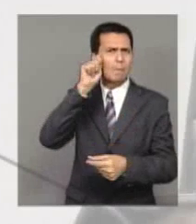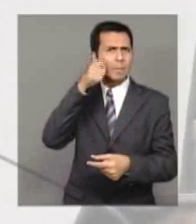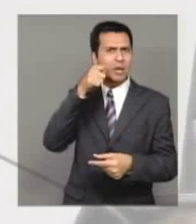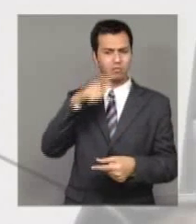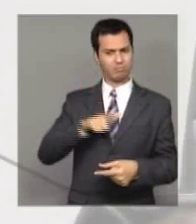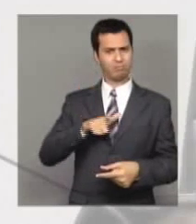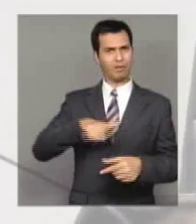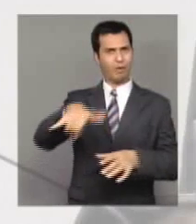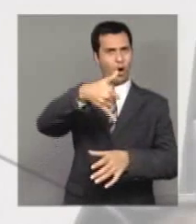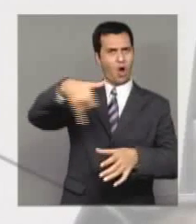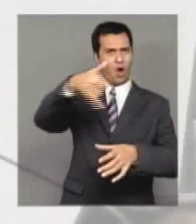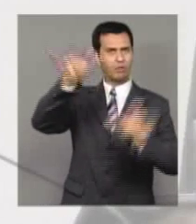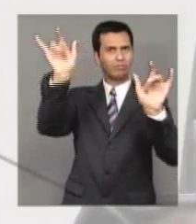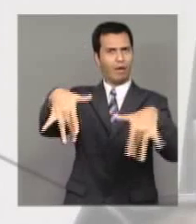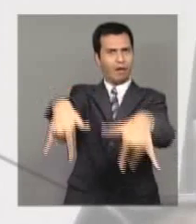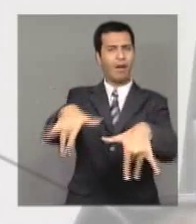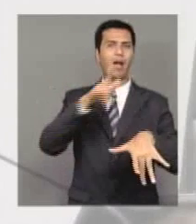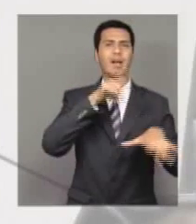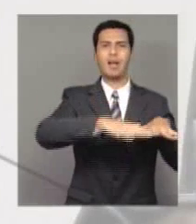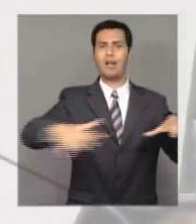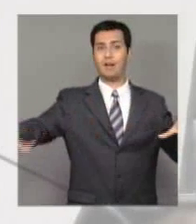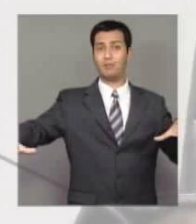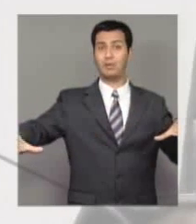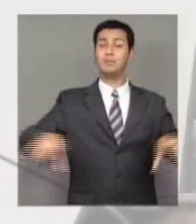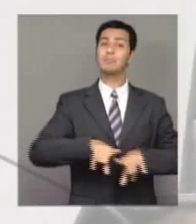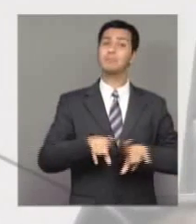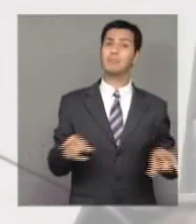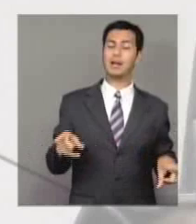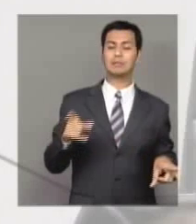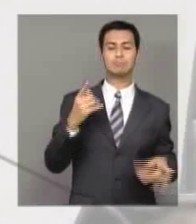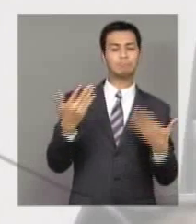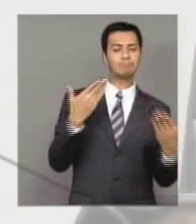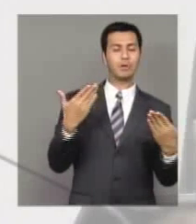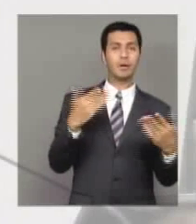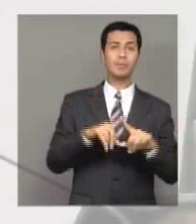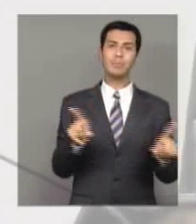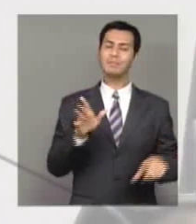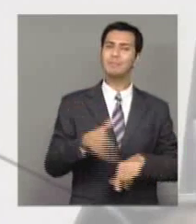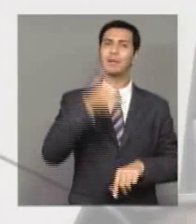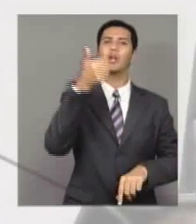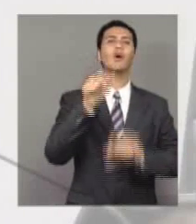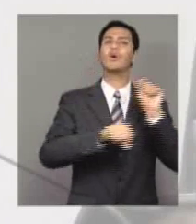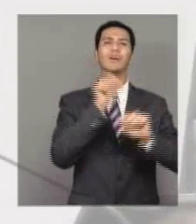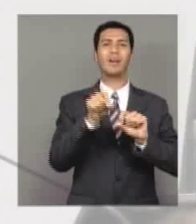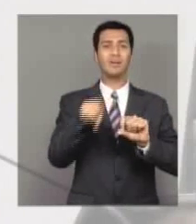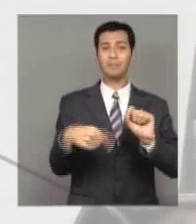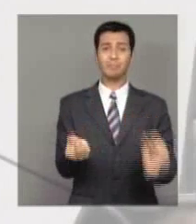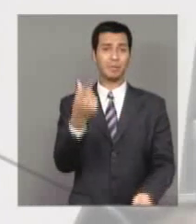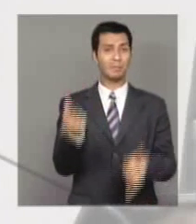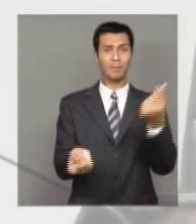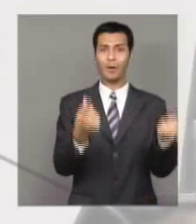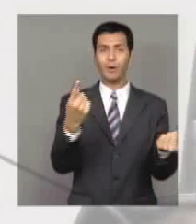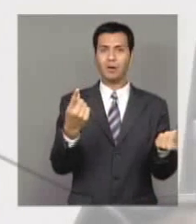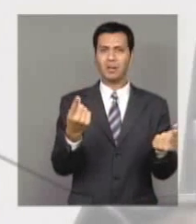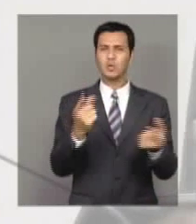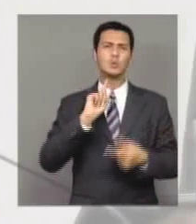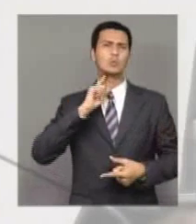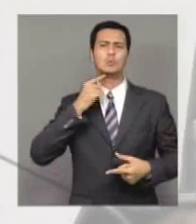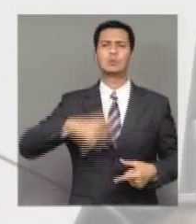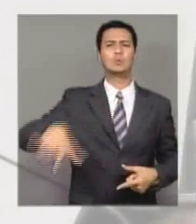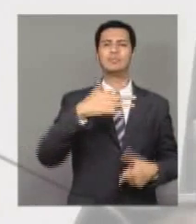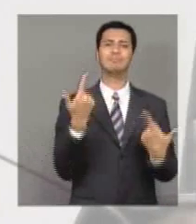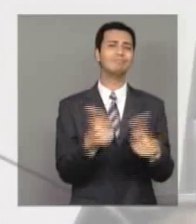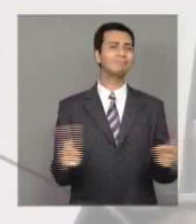na água. E o melhor de tudo é que a pipoca não polui o meio ambiente. Aliás, nós vamos